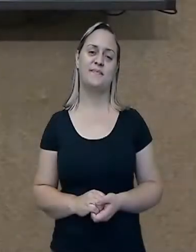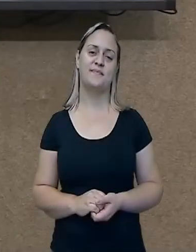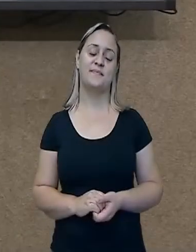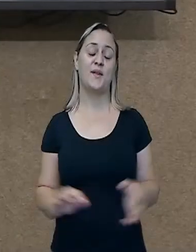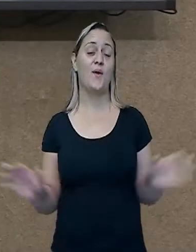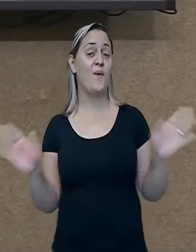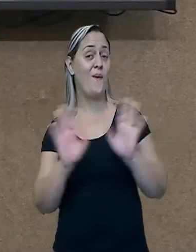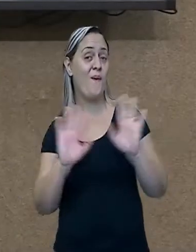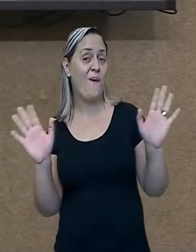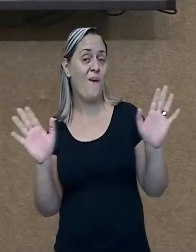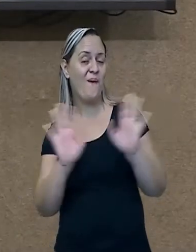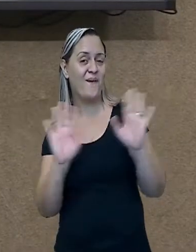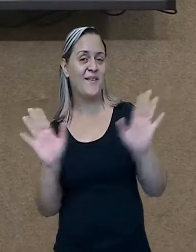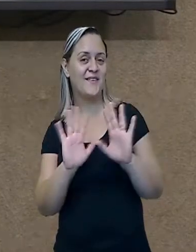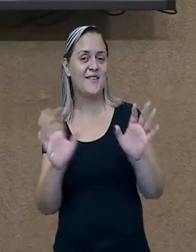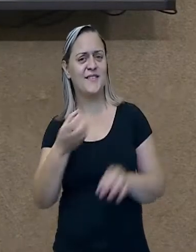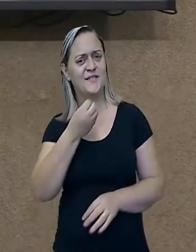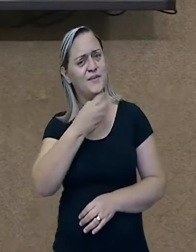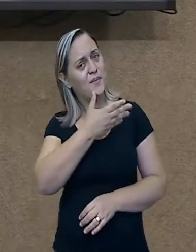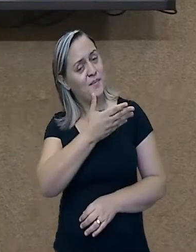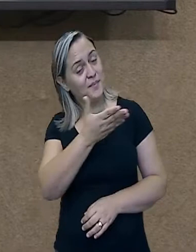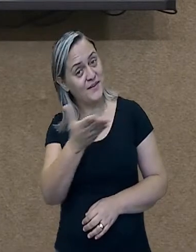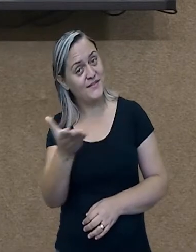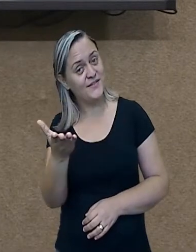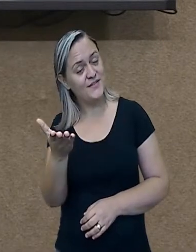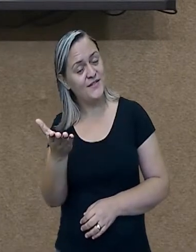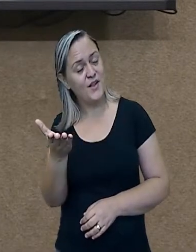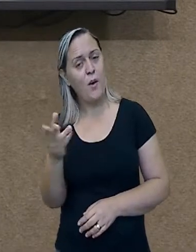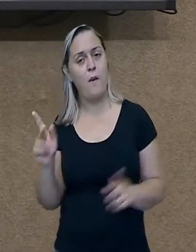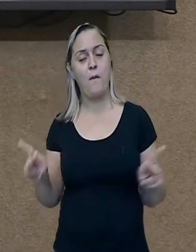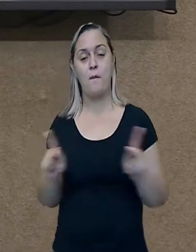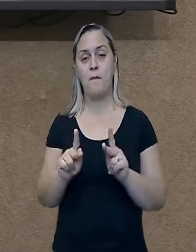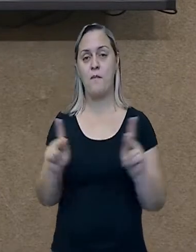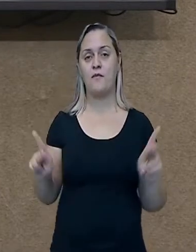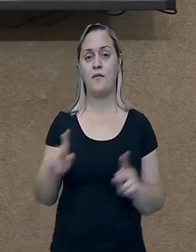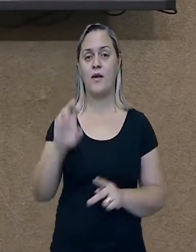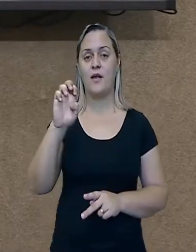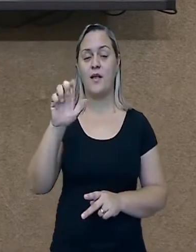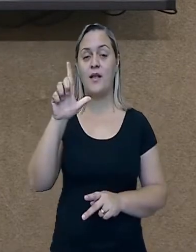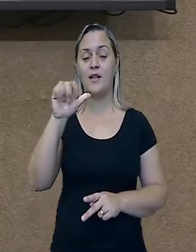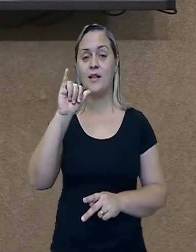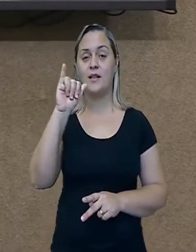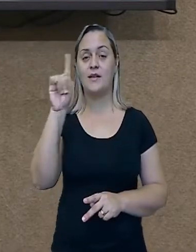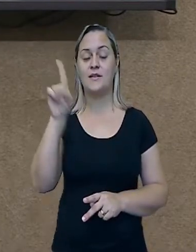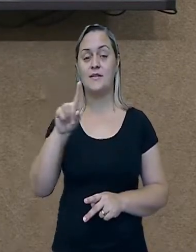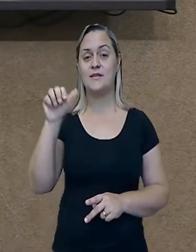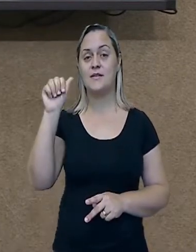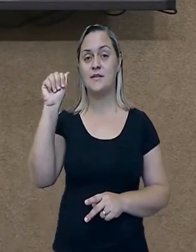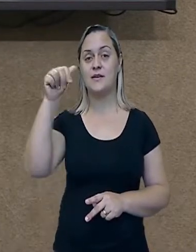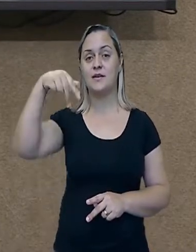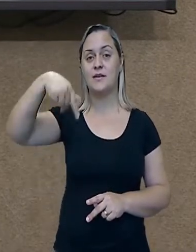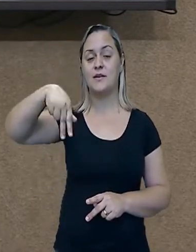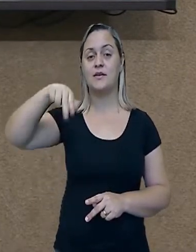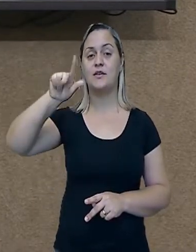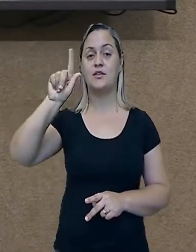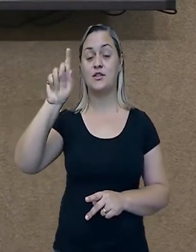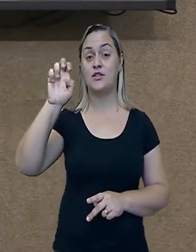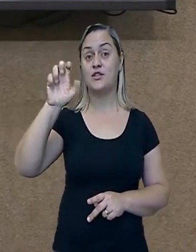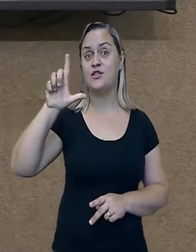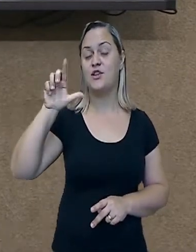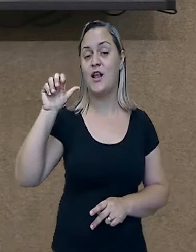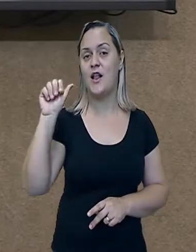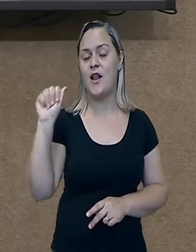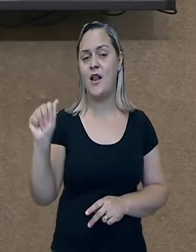Olá, alunos, tudo bem com vocês? Eu sou a Elisângela Martins, professora de artes e vou estar aqui com vocês hoje